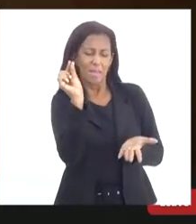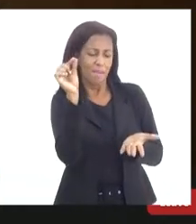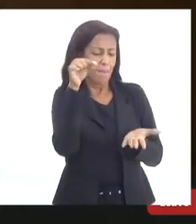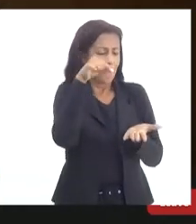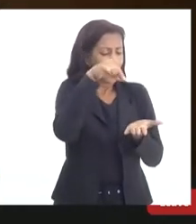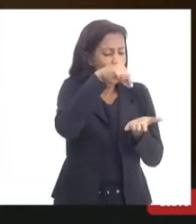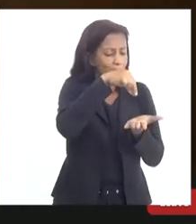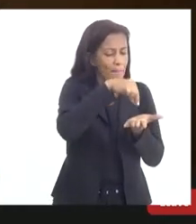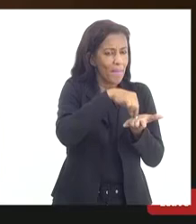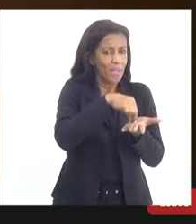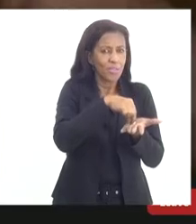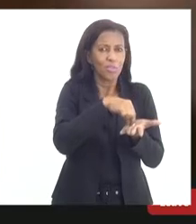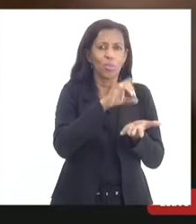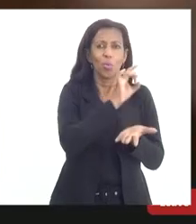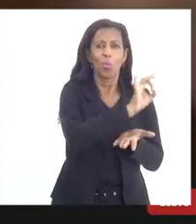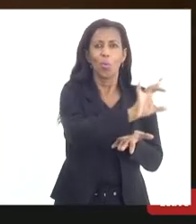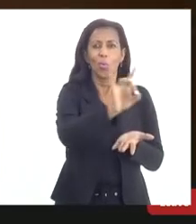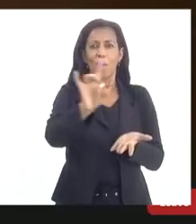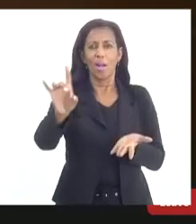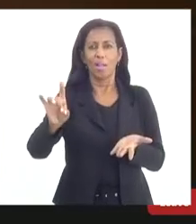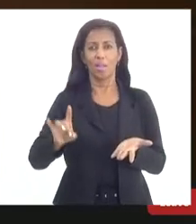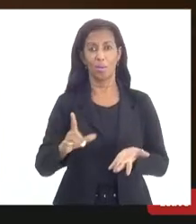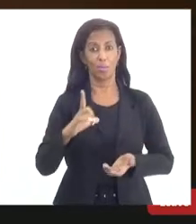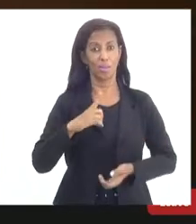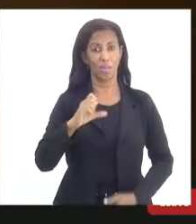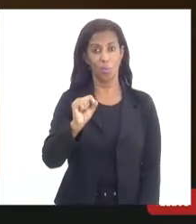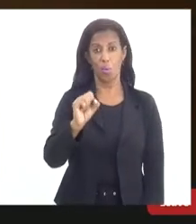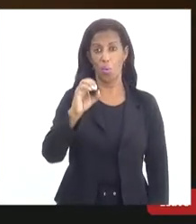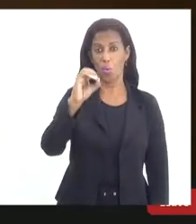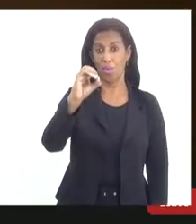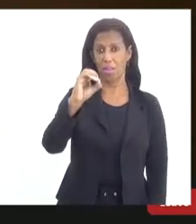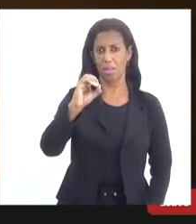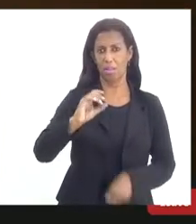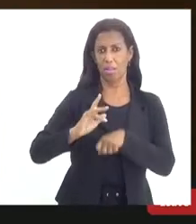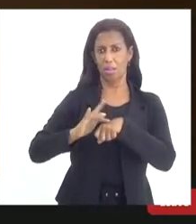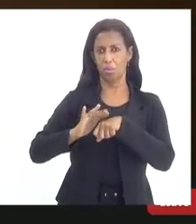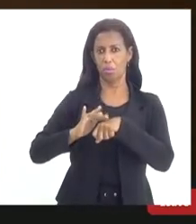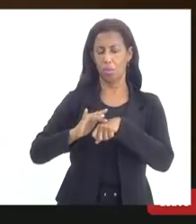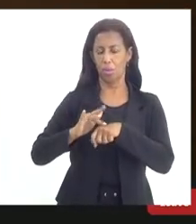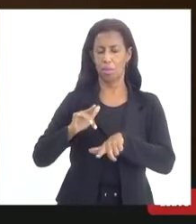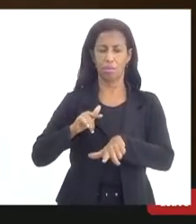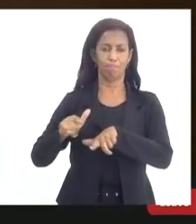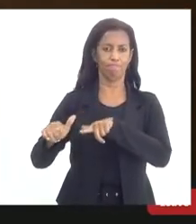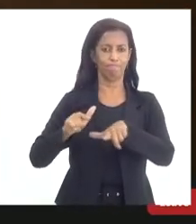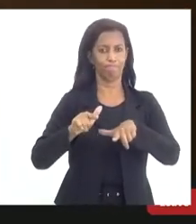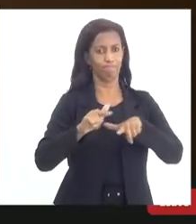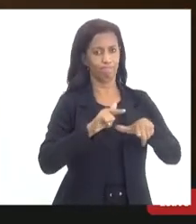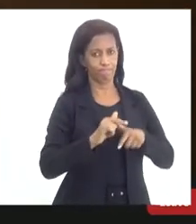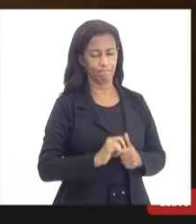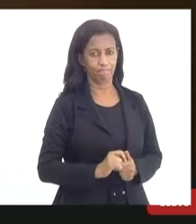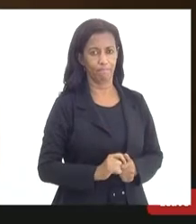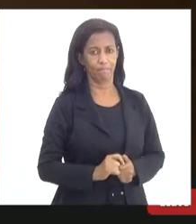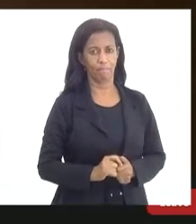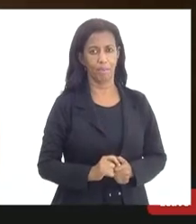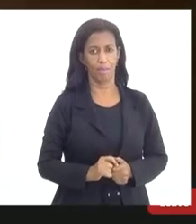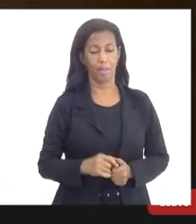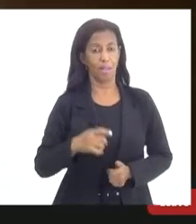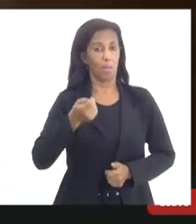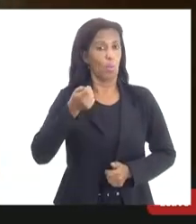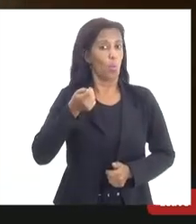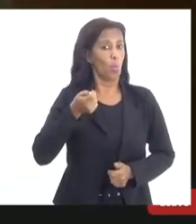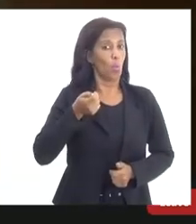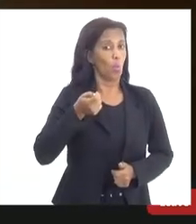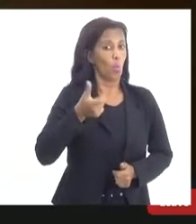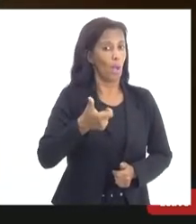todos vocês. Temos 80 doenças para serem trabalhadas. Temos quase